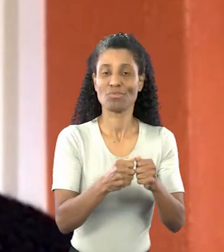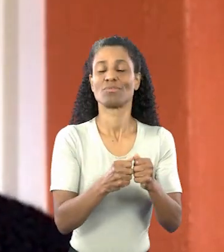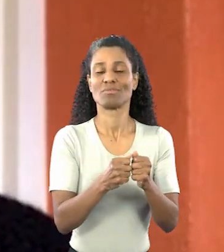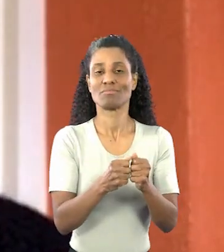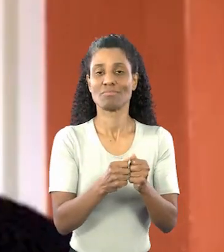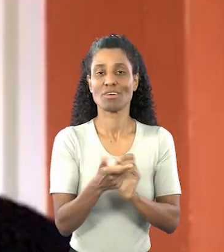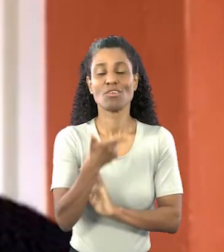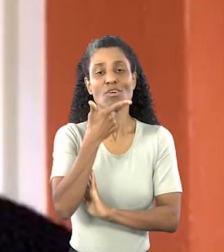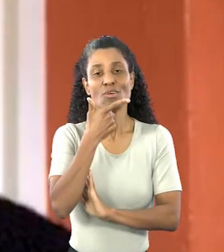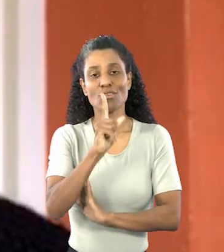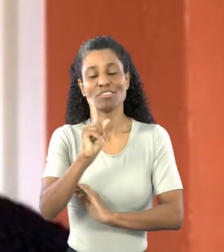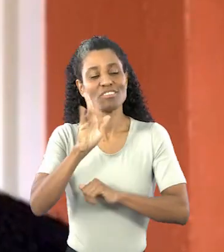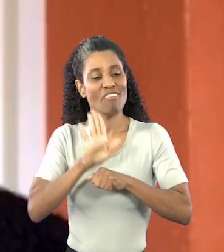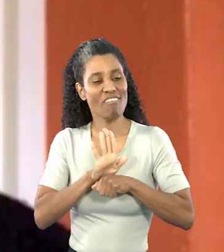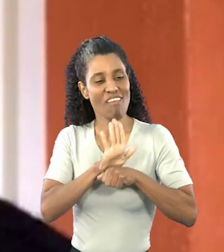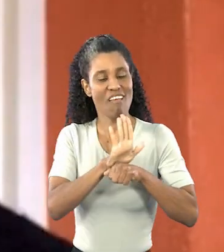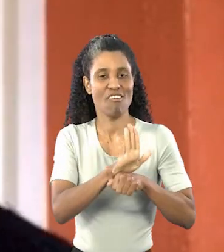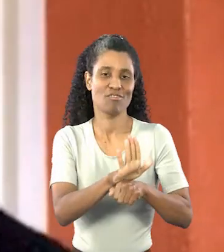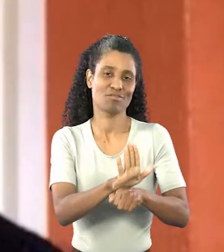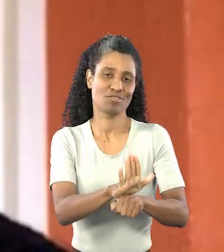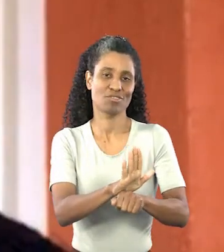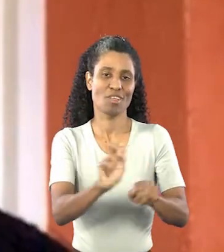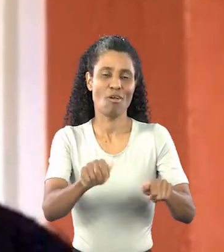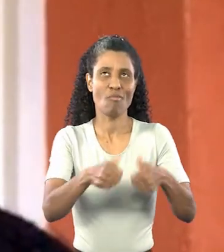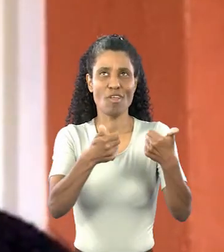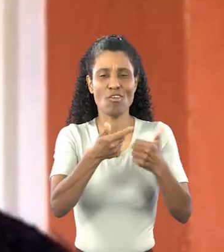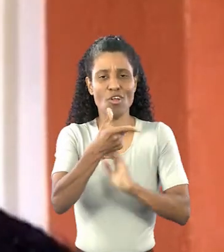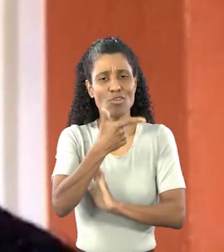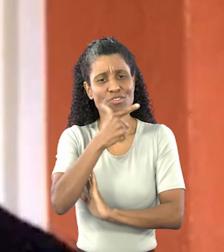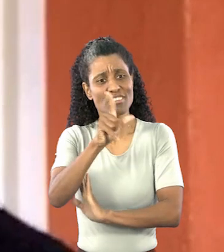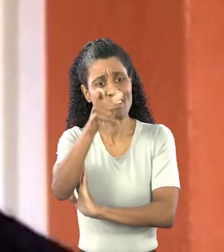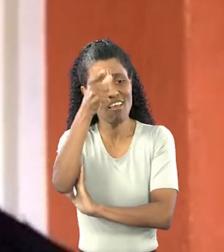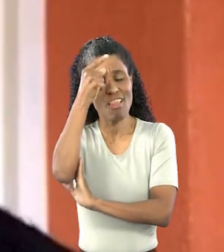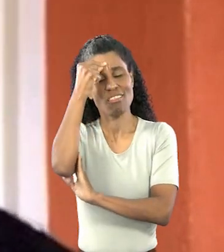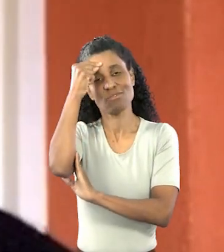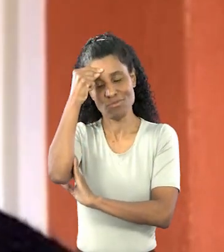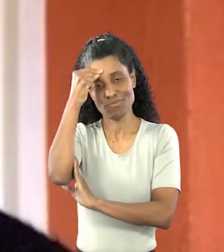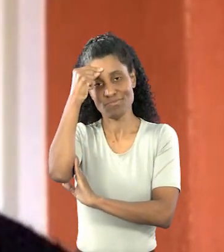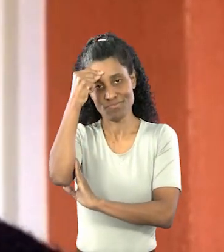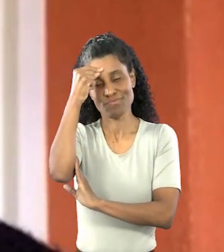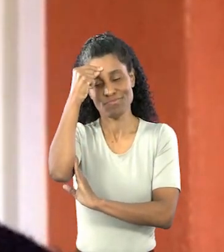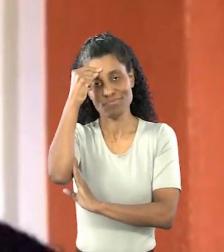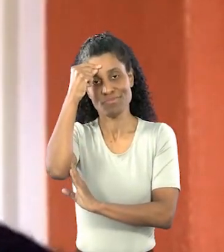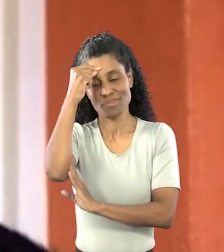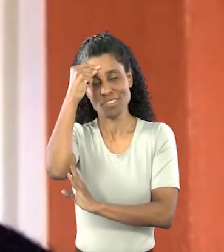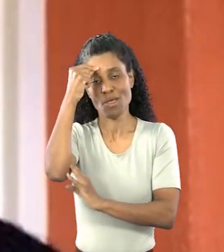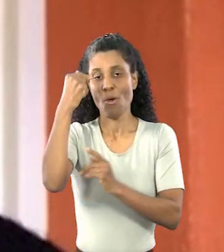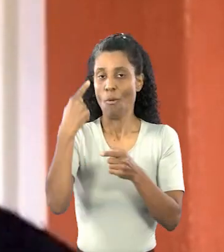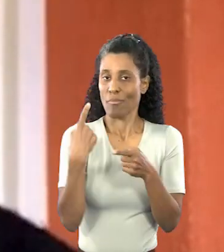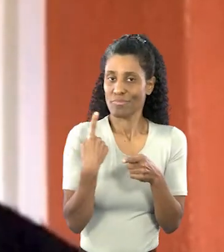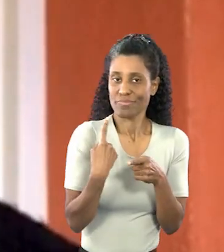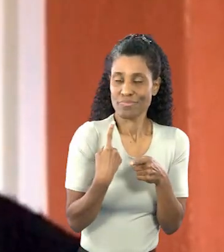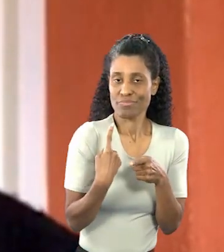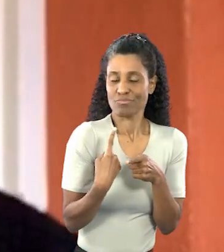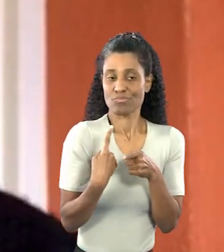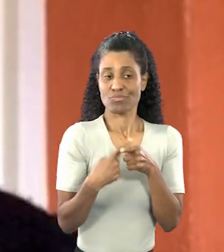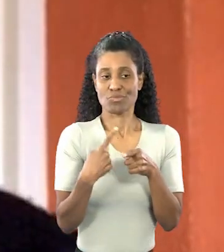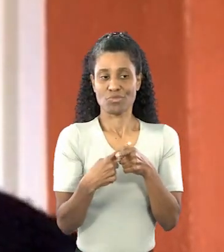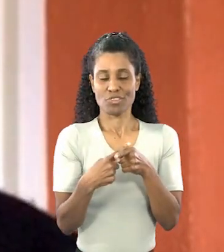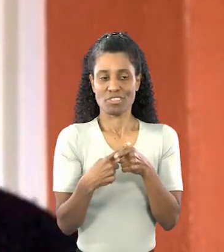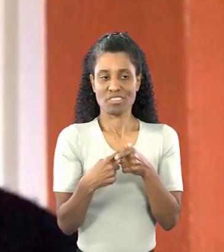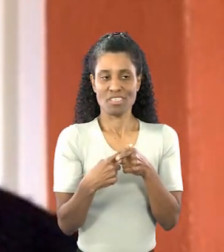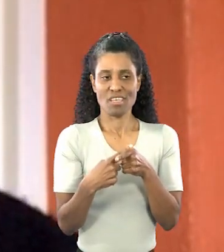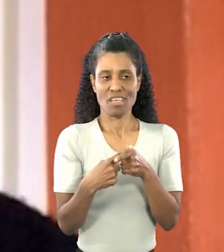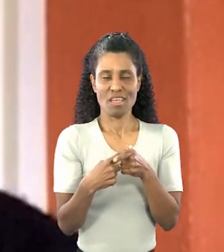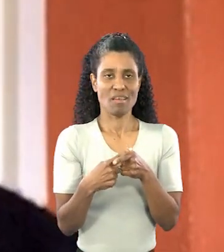entra exatamente para poder alavancar essa condição de pertencimento, essa condição